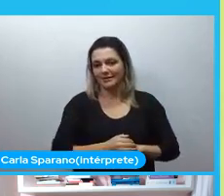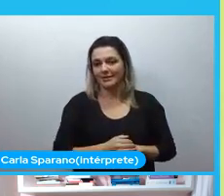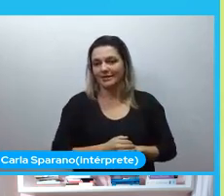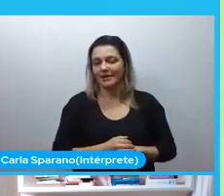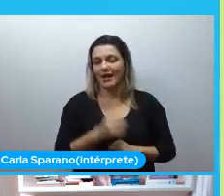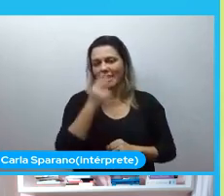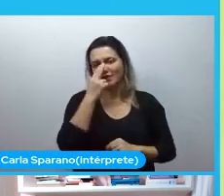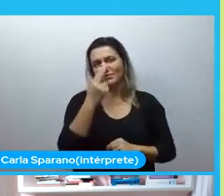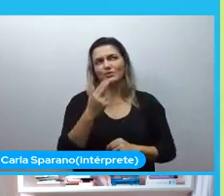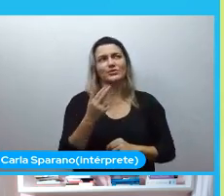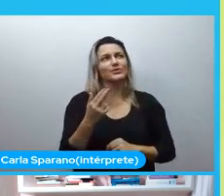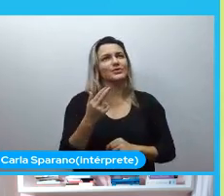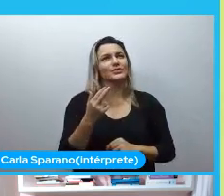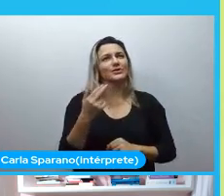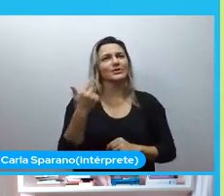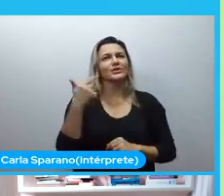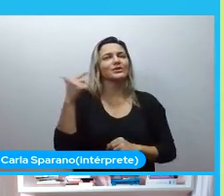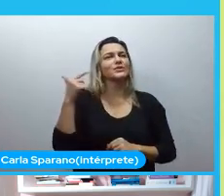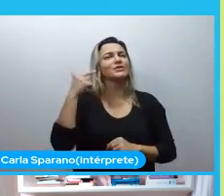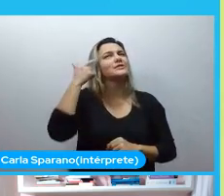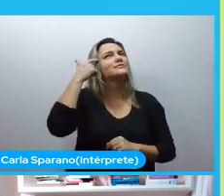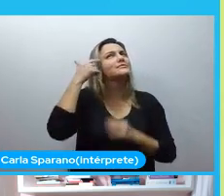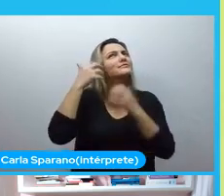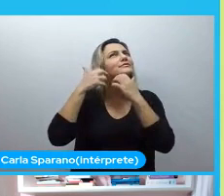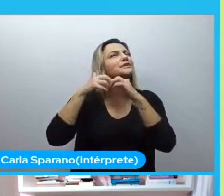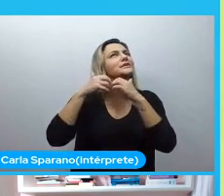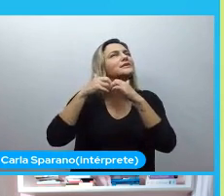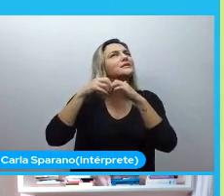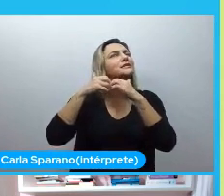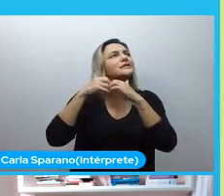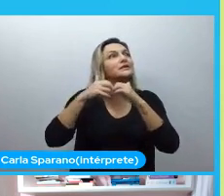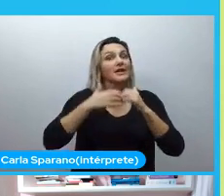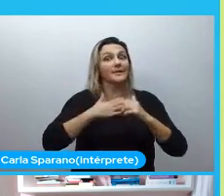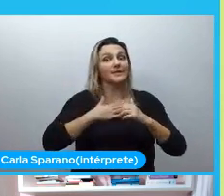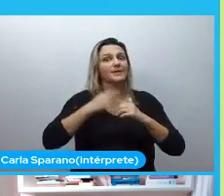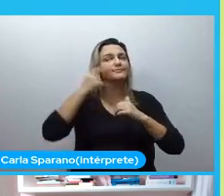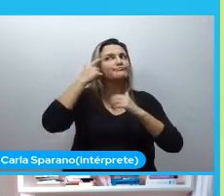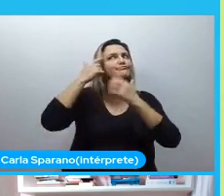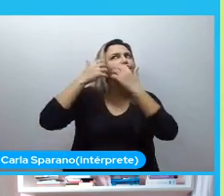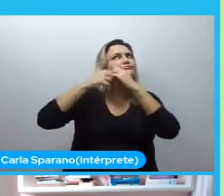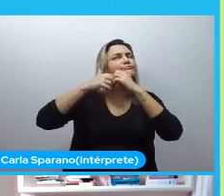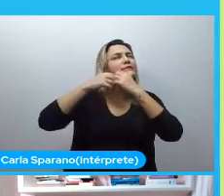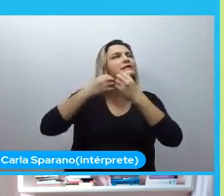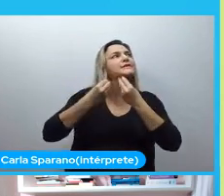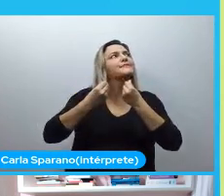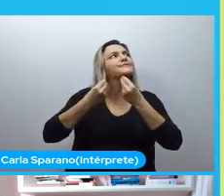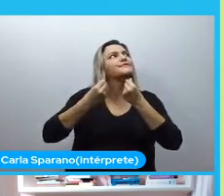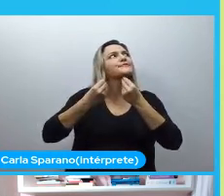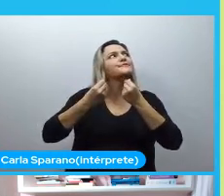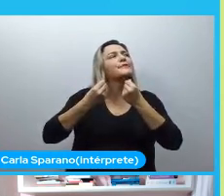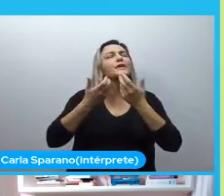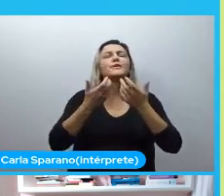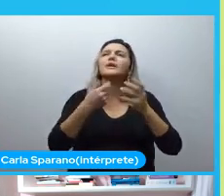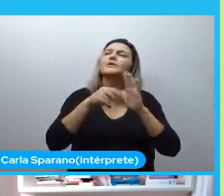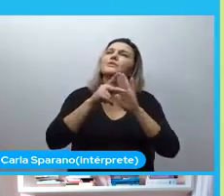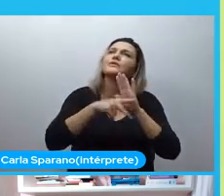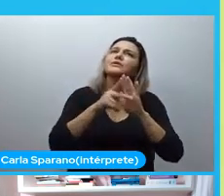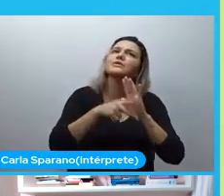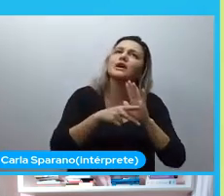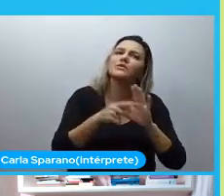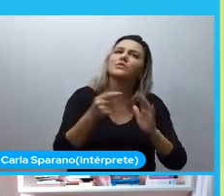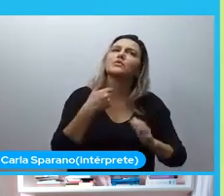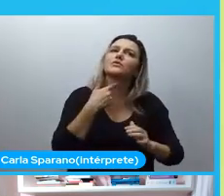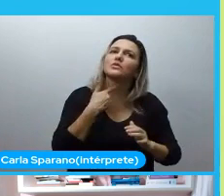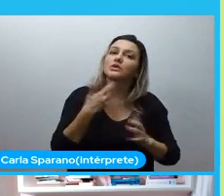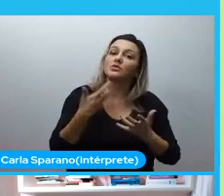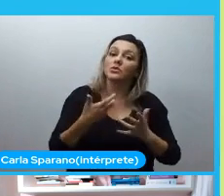estava muito formulado na nossa cabeça, pelo menos na minha, o que eu queria com esse projeto. Eu sabia que eu buscava identidade.